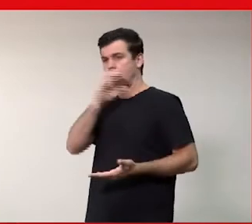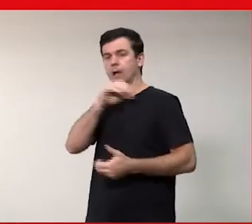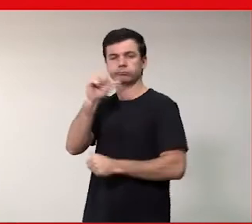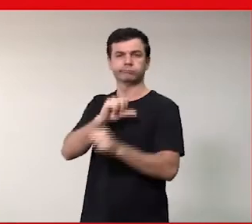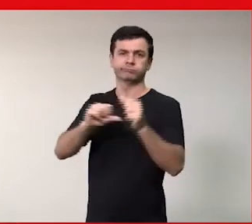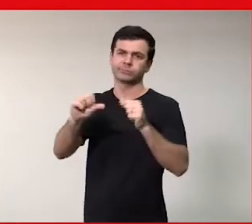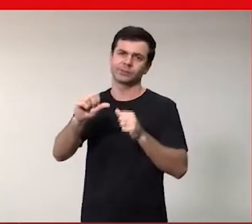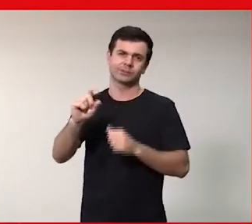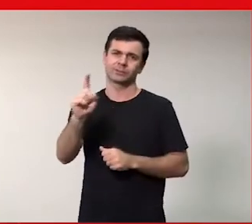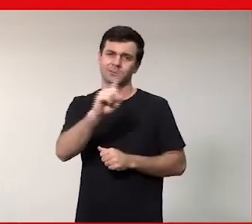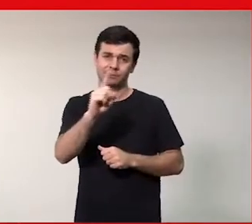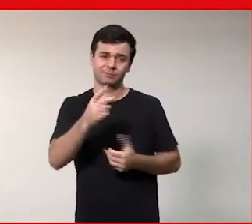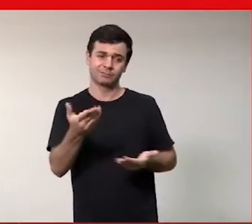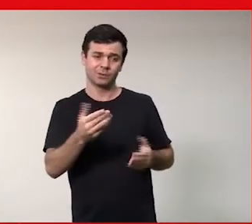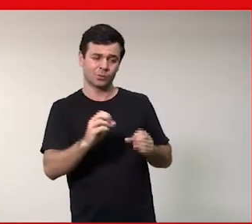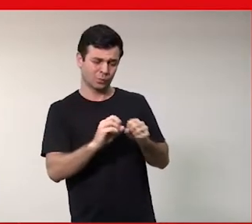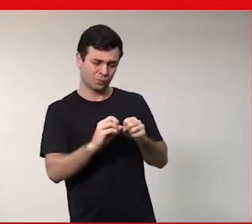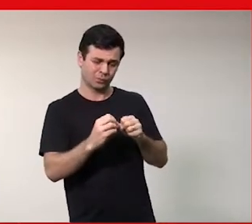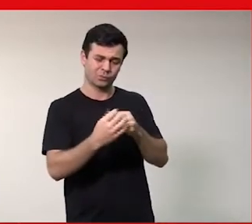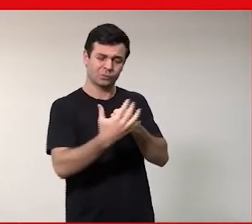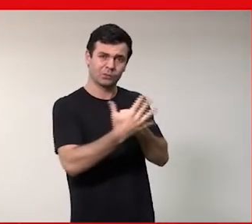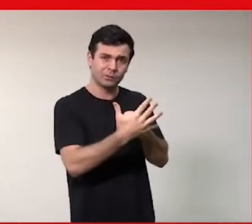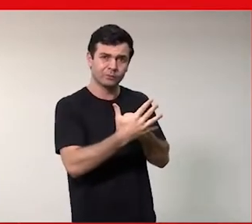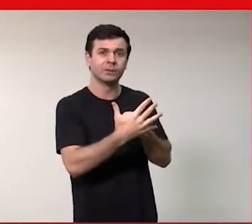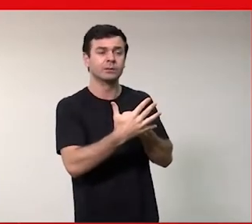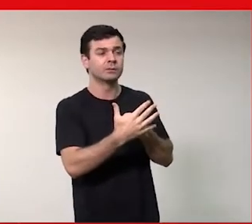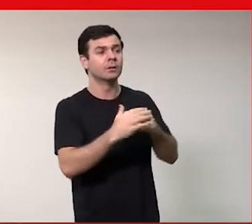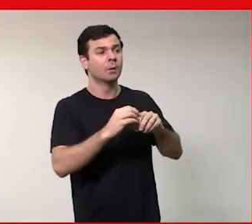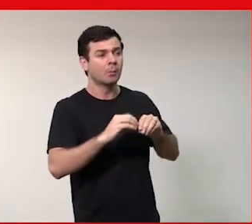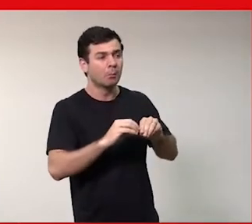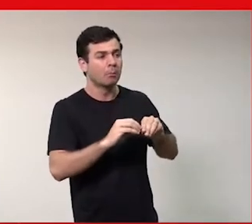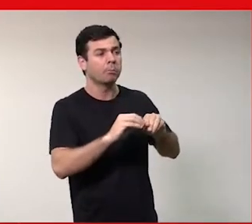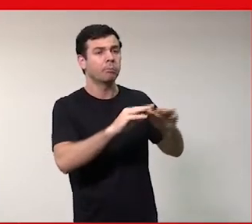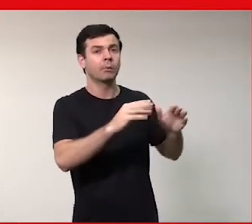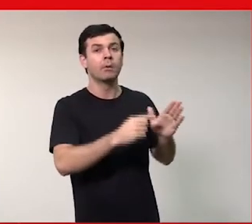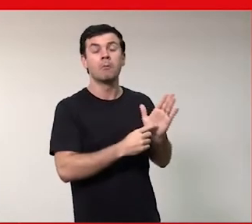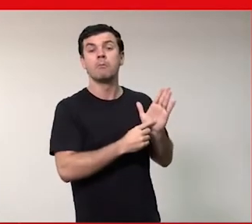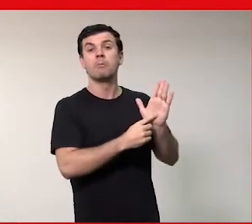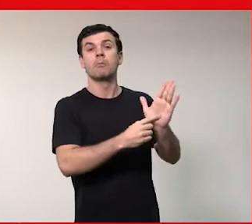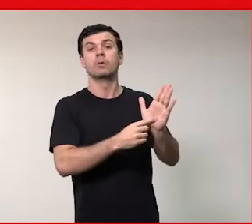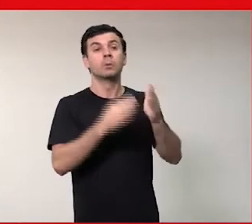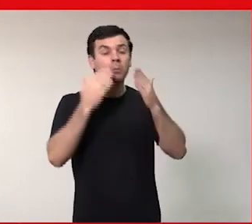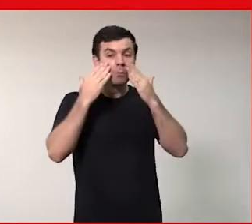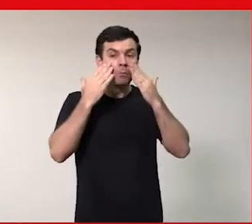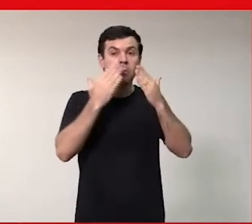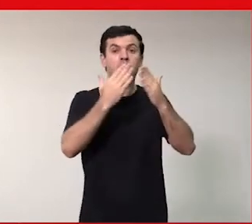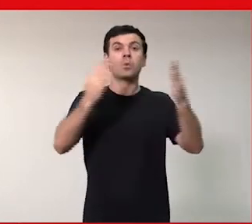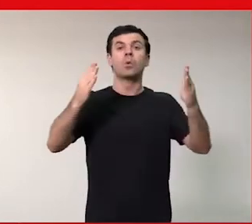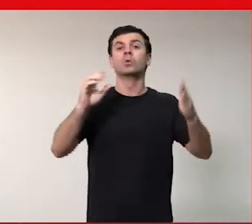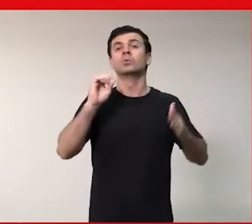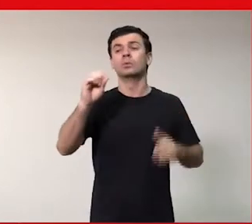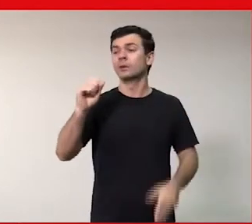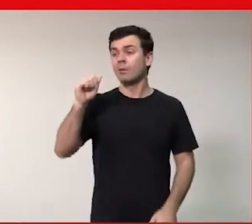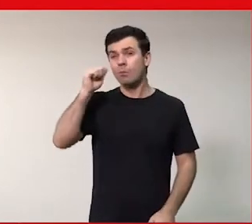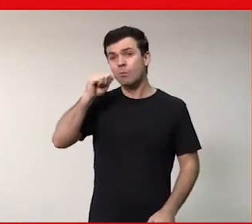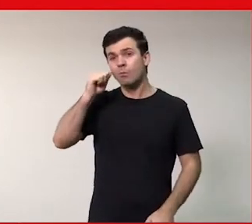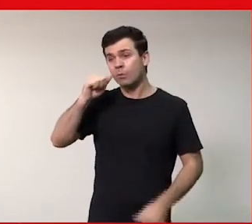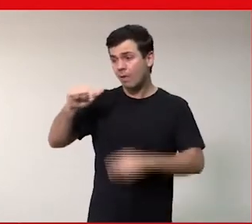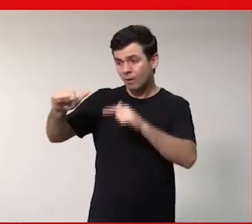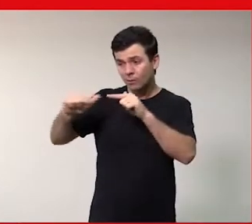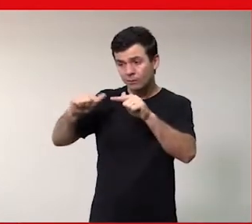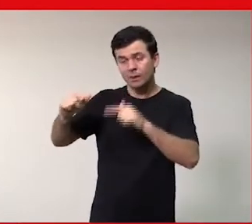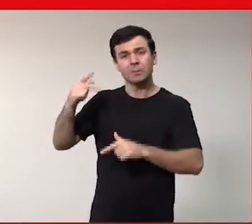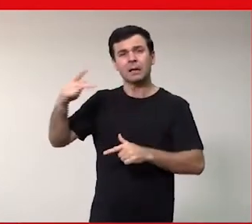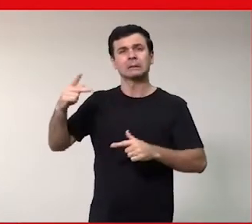o vírus só trouxe isso em mais fotos só mostrou o quanto sobrecarregado as mulheres acabam ficando então a gente tem que